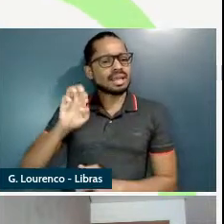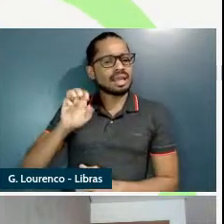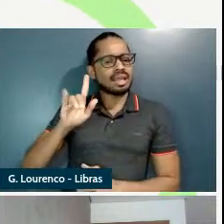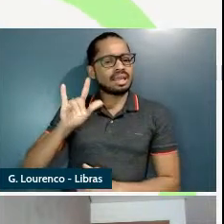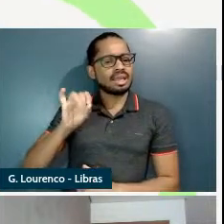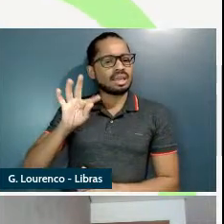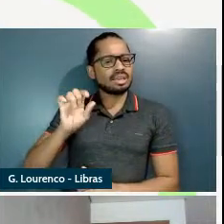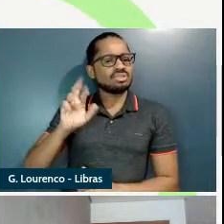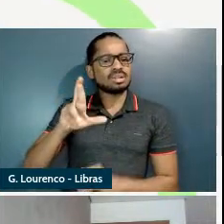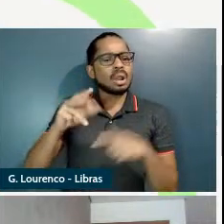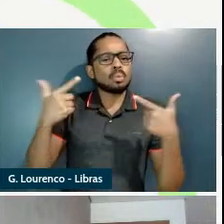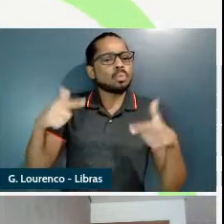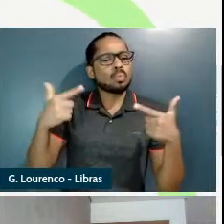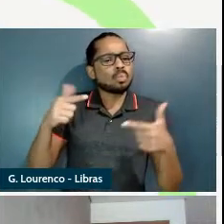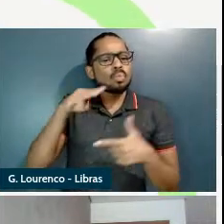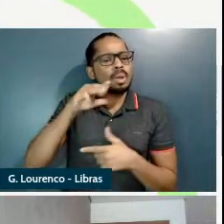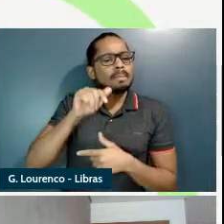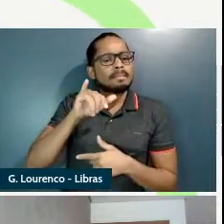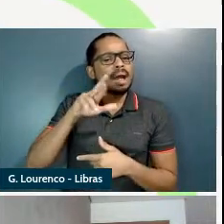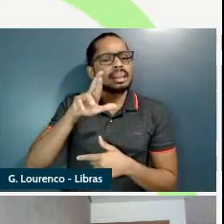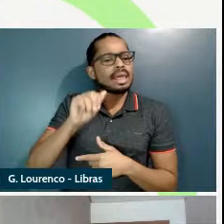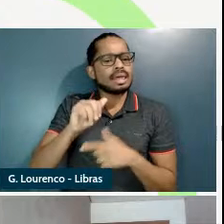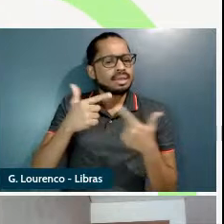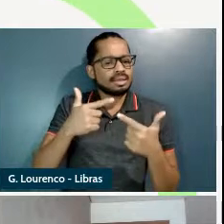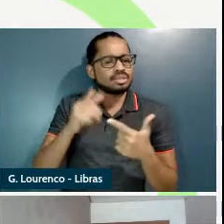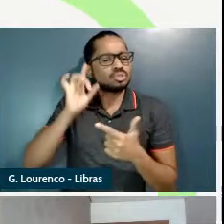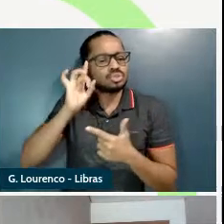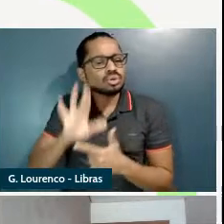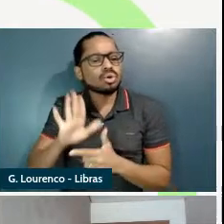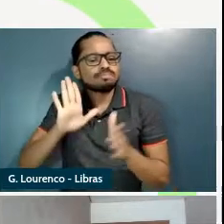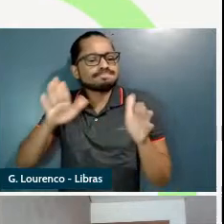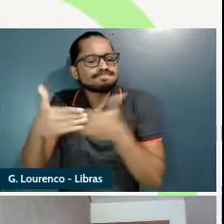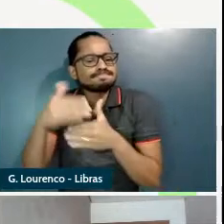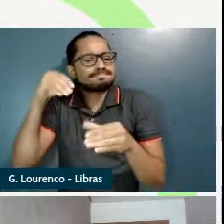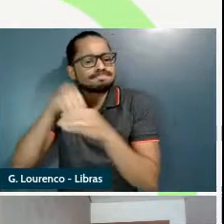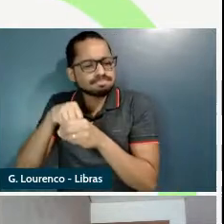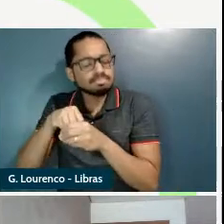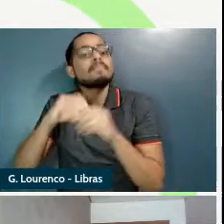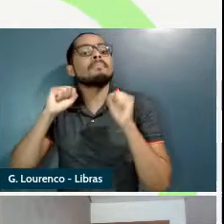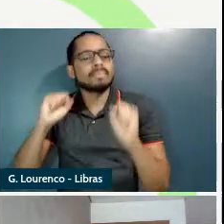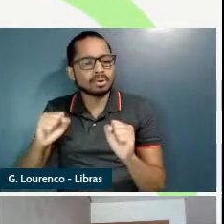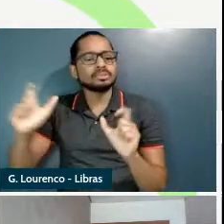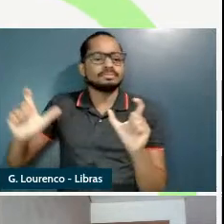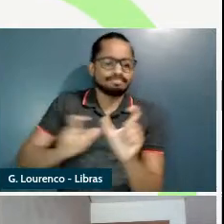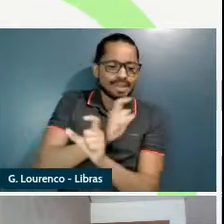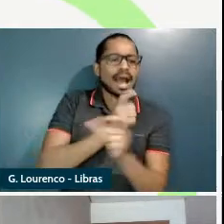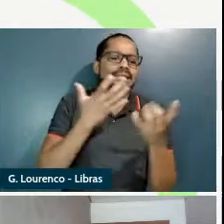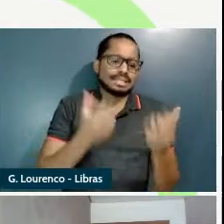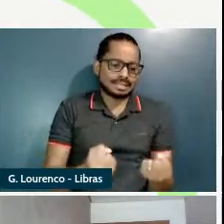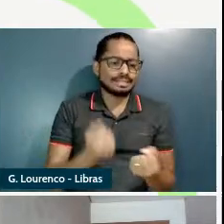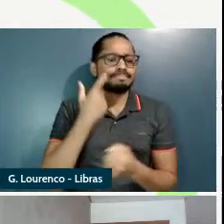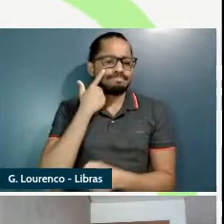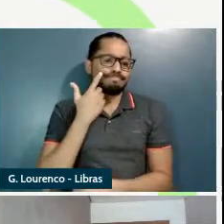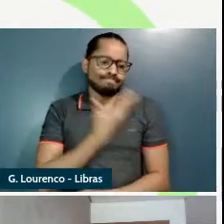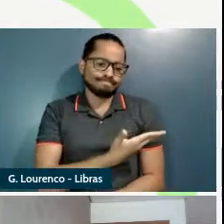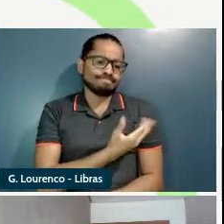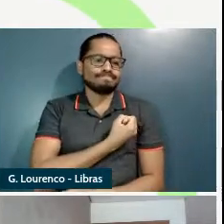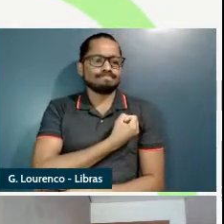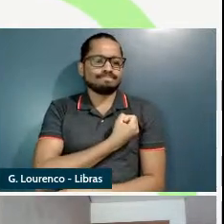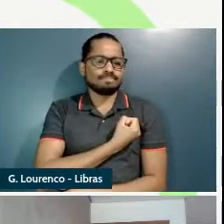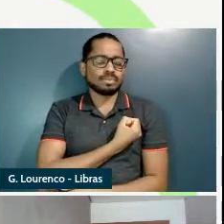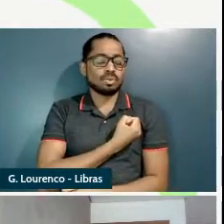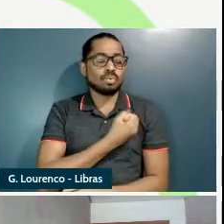de continência e não um componente de maneira pode realizar alternância então eu posso dizer que o policial